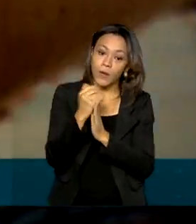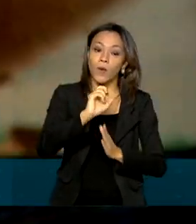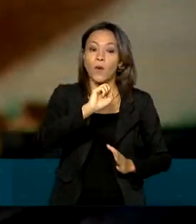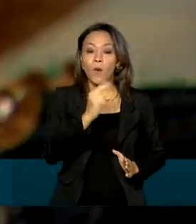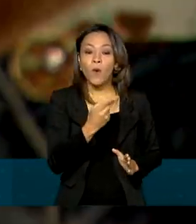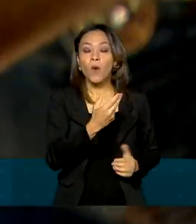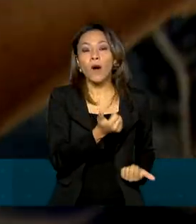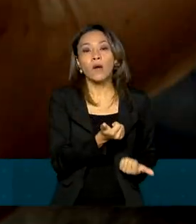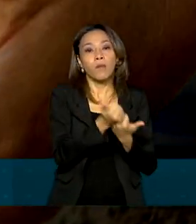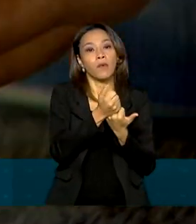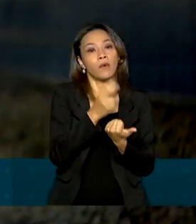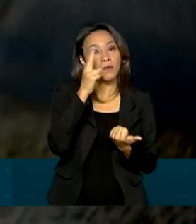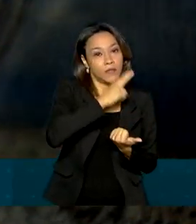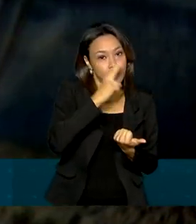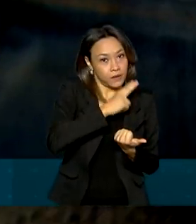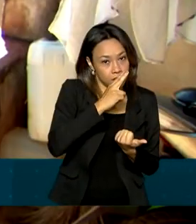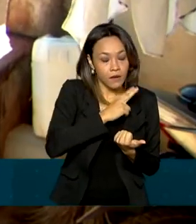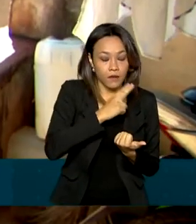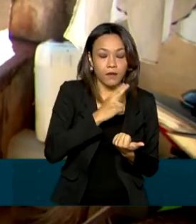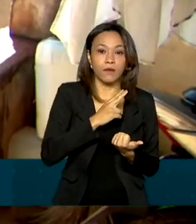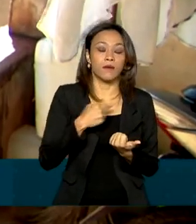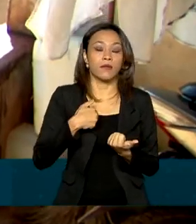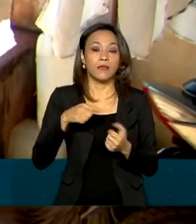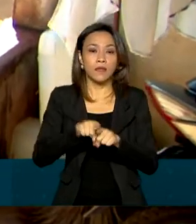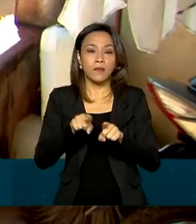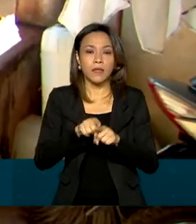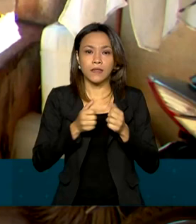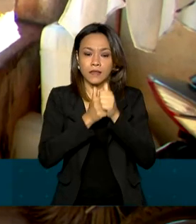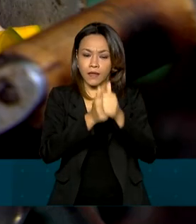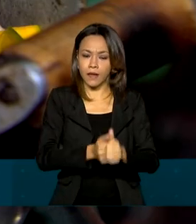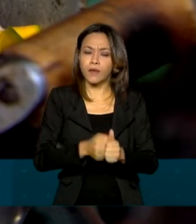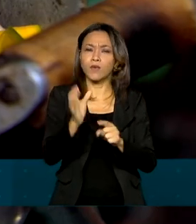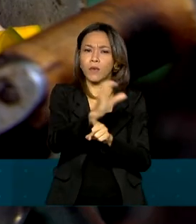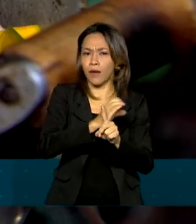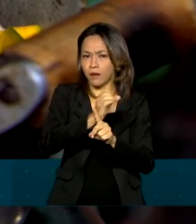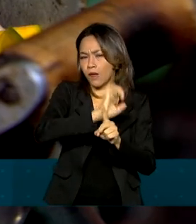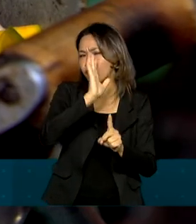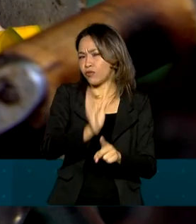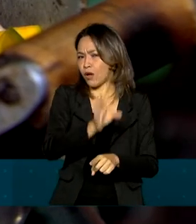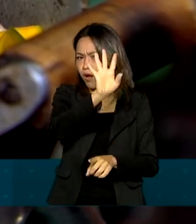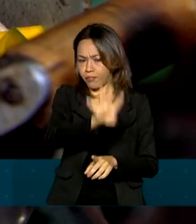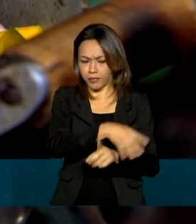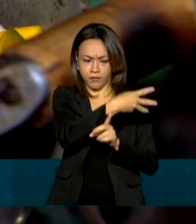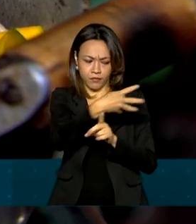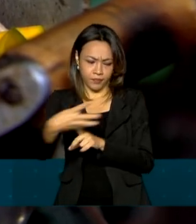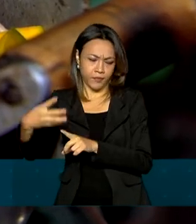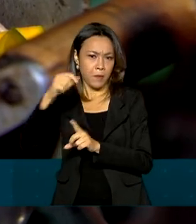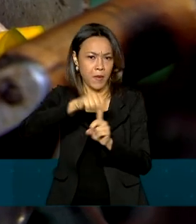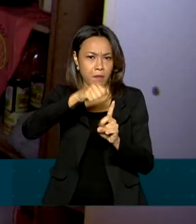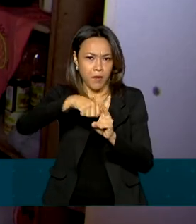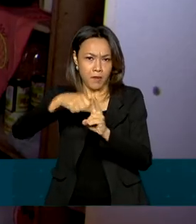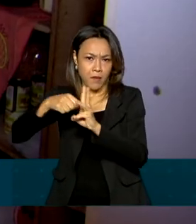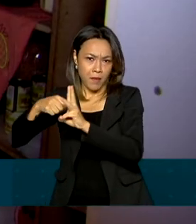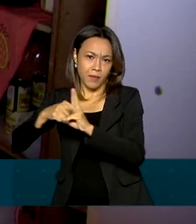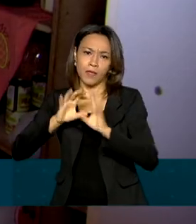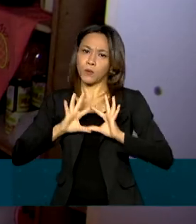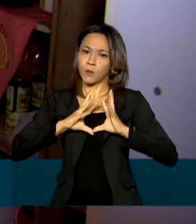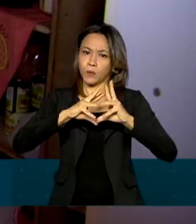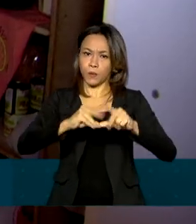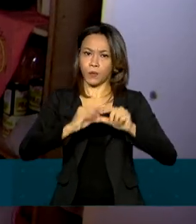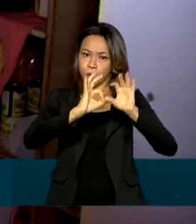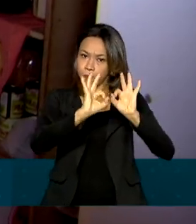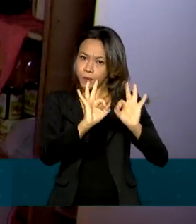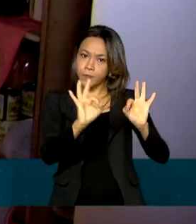ou o auxílio emergencial. E recebe pelo calendário já existente do programa, nas contas de depósito cadastradas.